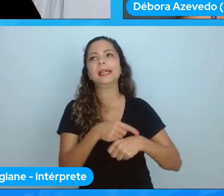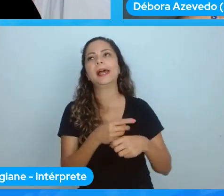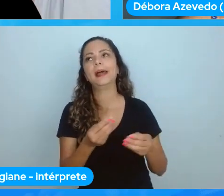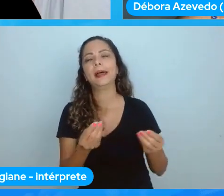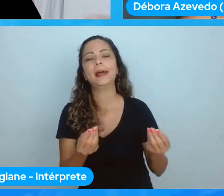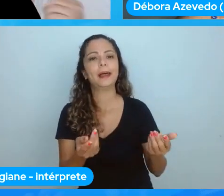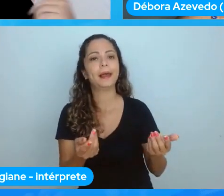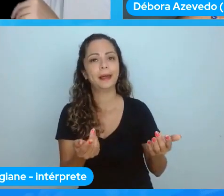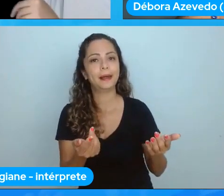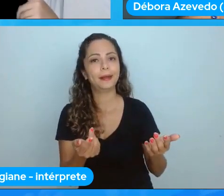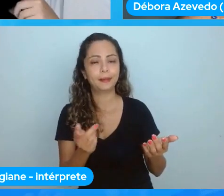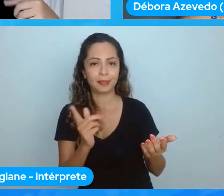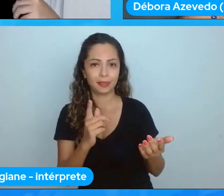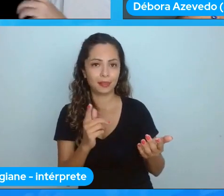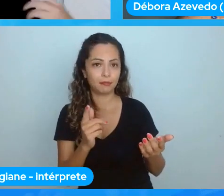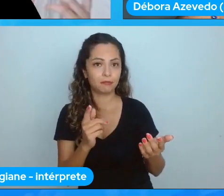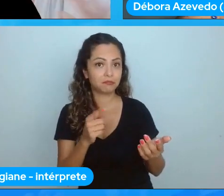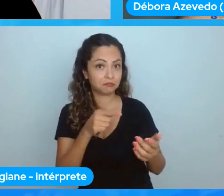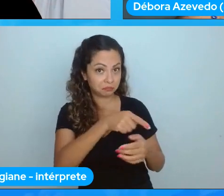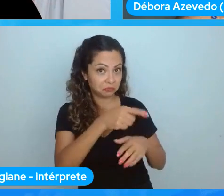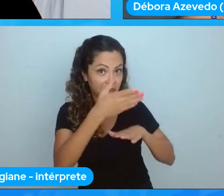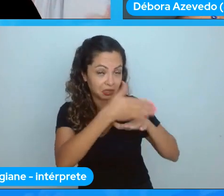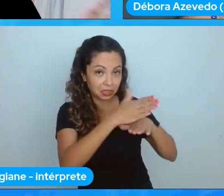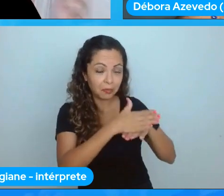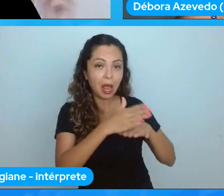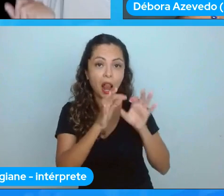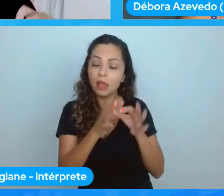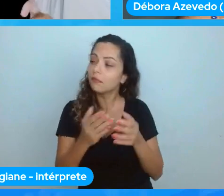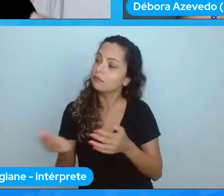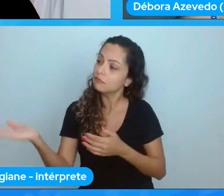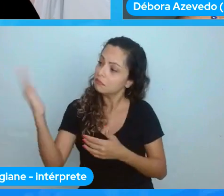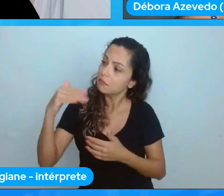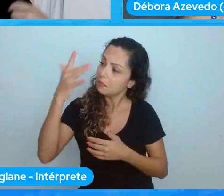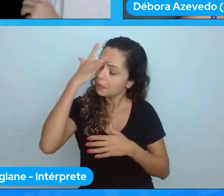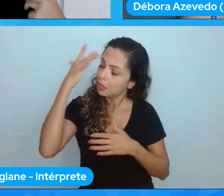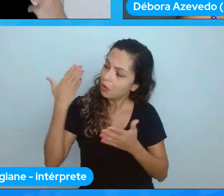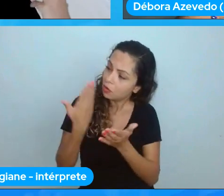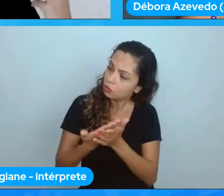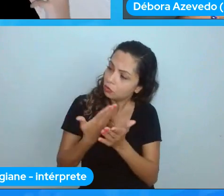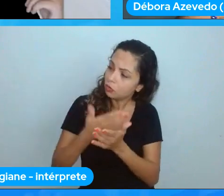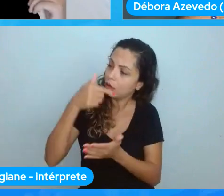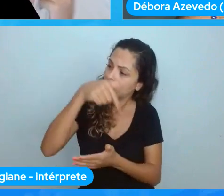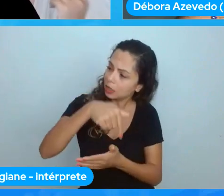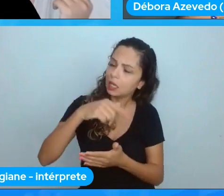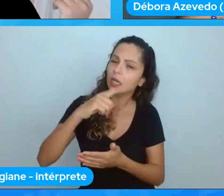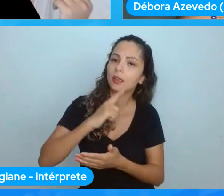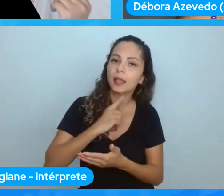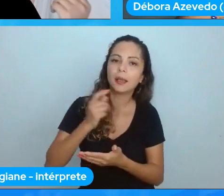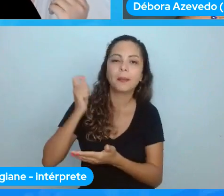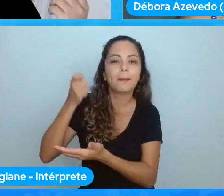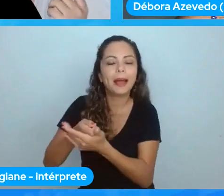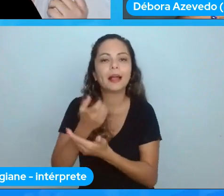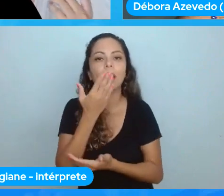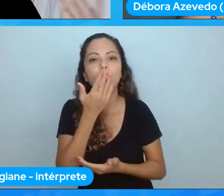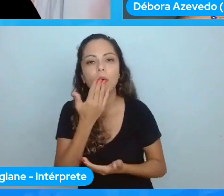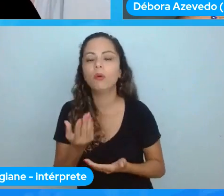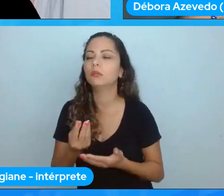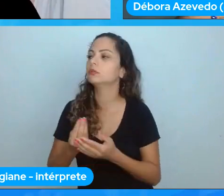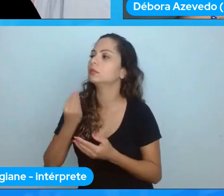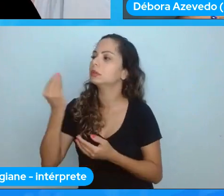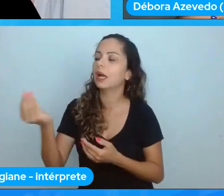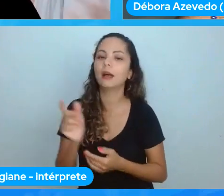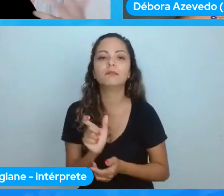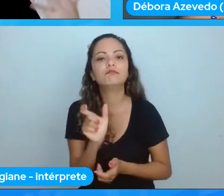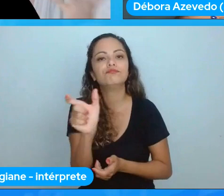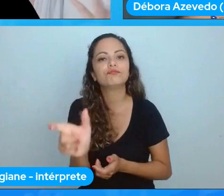vamos pagar o almoço para as pessoas que vierem vamos dar um vale para as pessoas que vierem vamos dar uma bolsa para as pessoas que participarem a gente